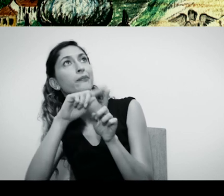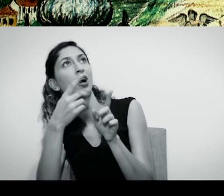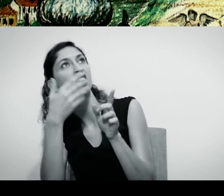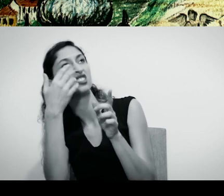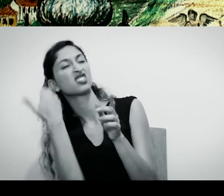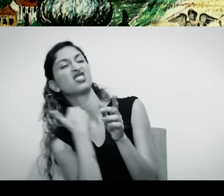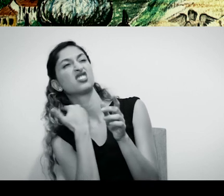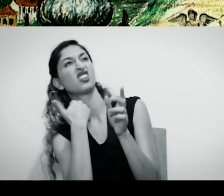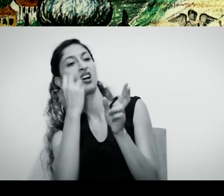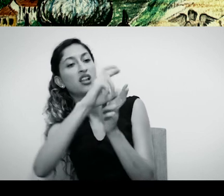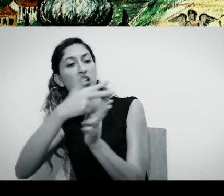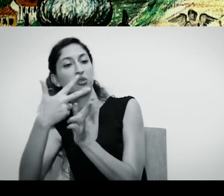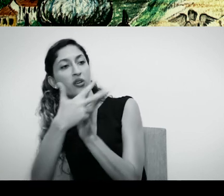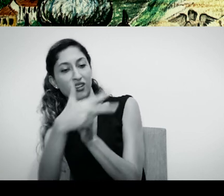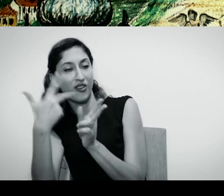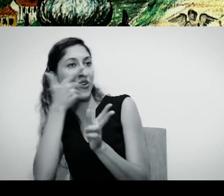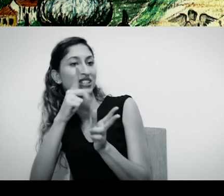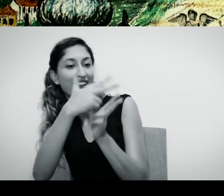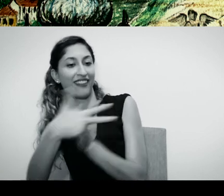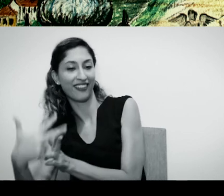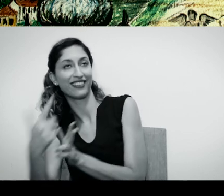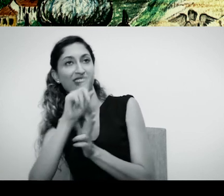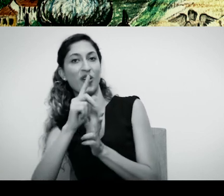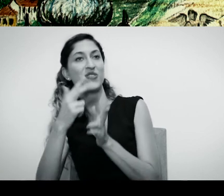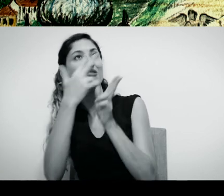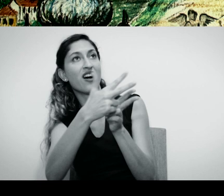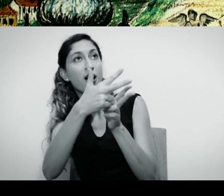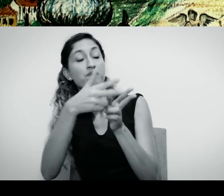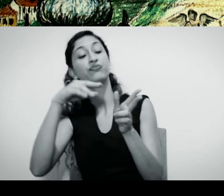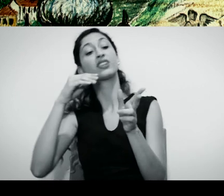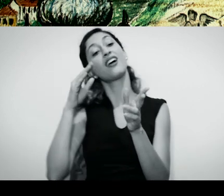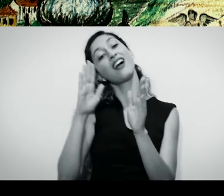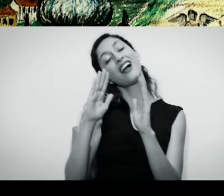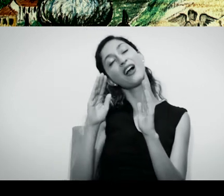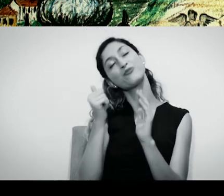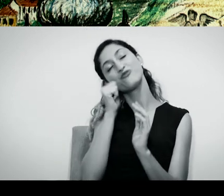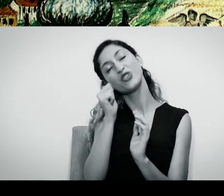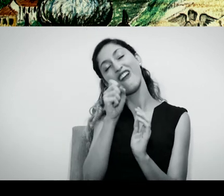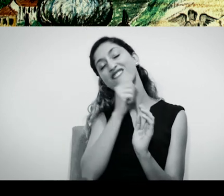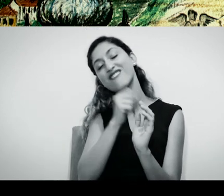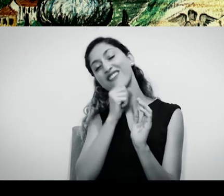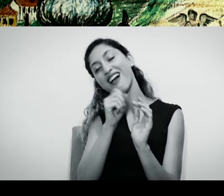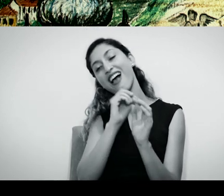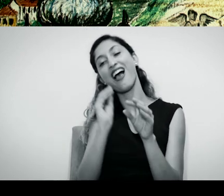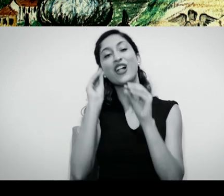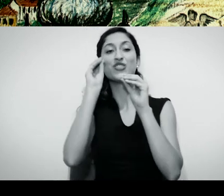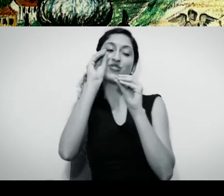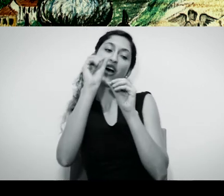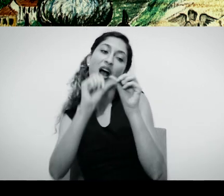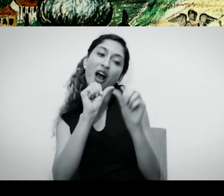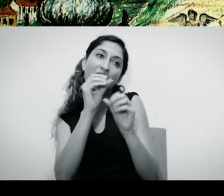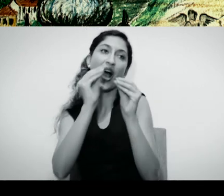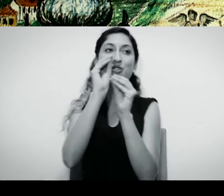ficando, cambalhota, foi morando, fez cortinas pra janelas de crochê e de